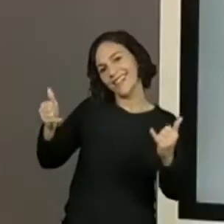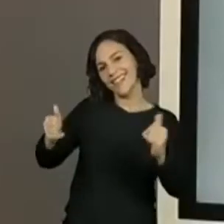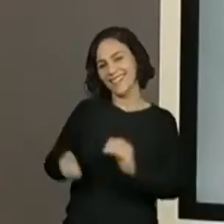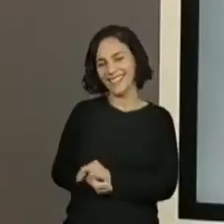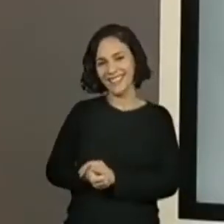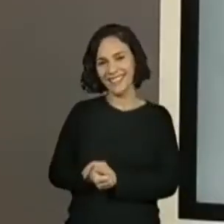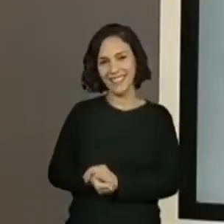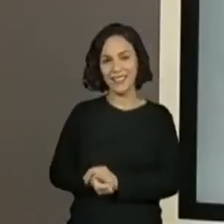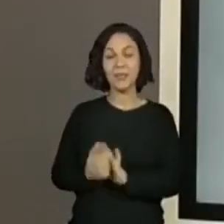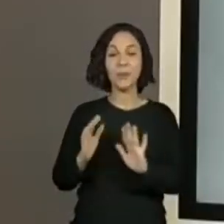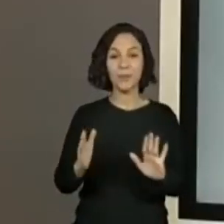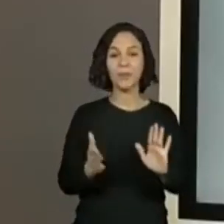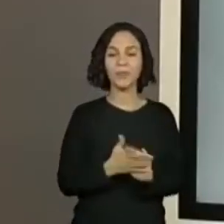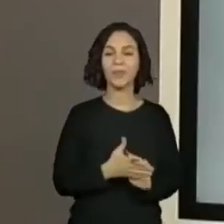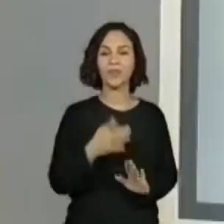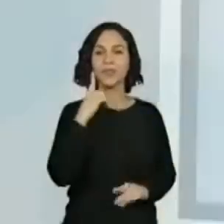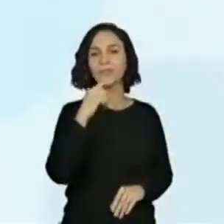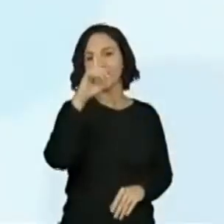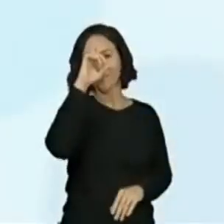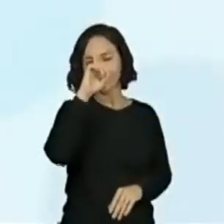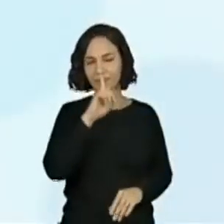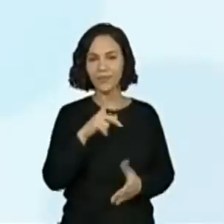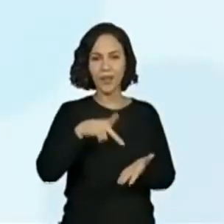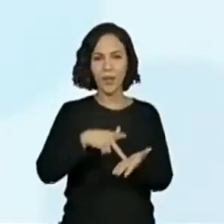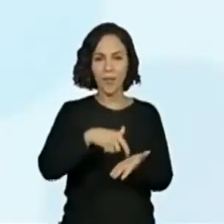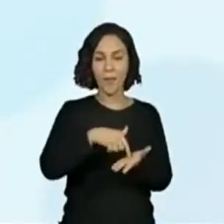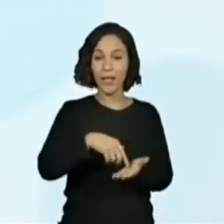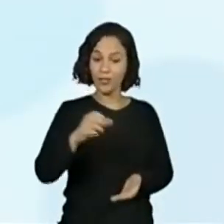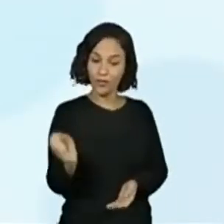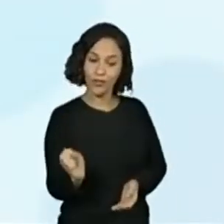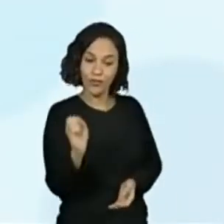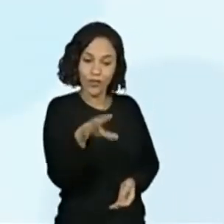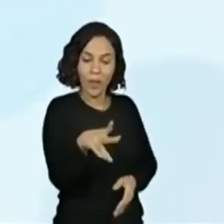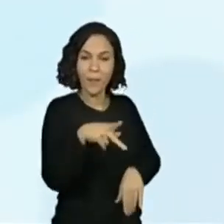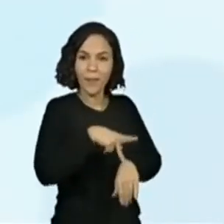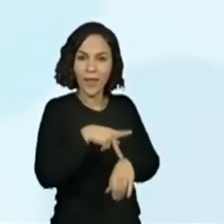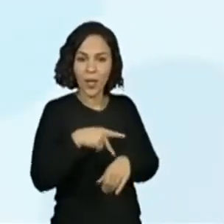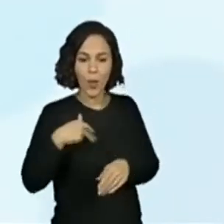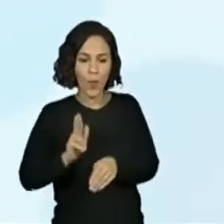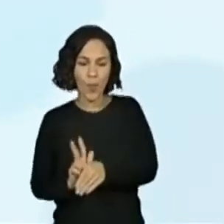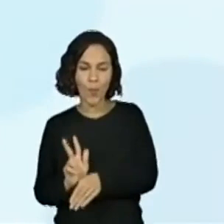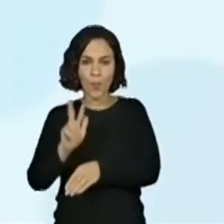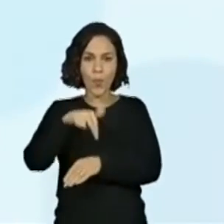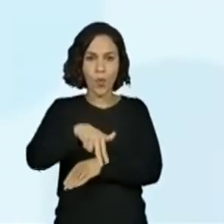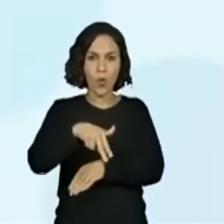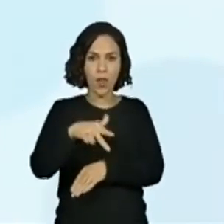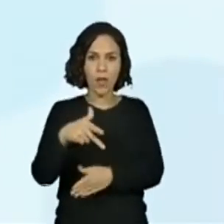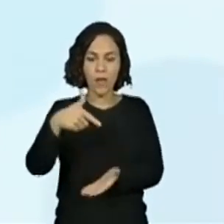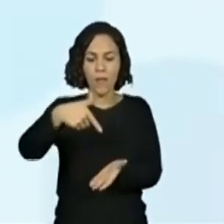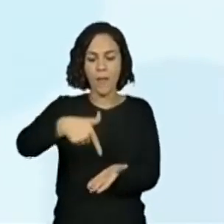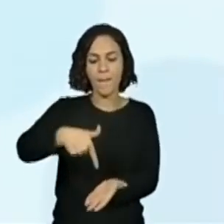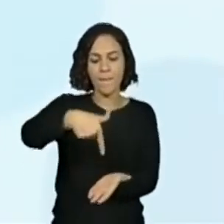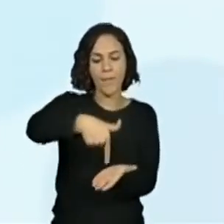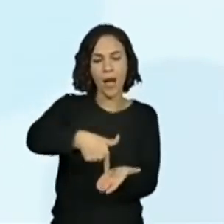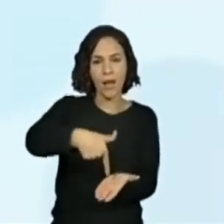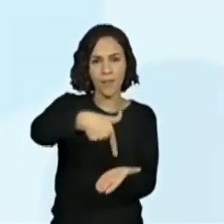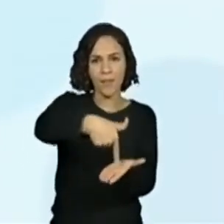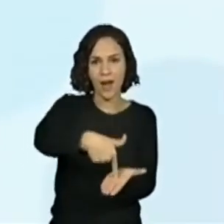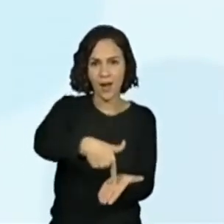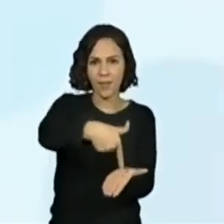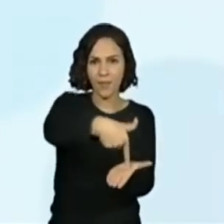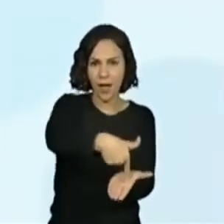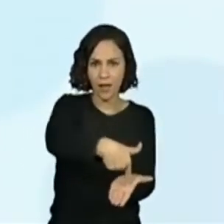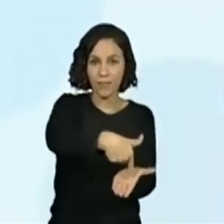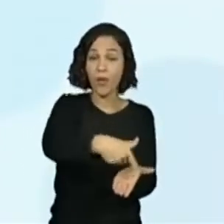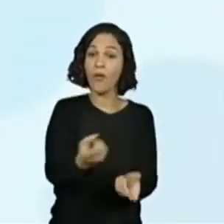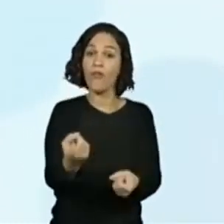Vamos lá? Amarelinha. Joga a pedra, pula a casa, num pé só. Outro pé, pula de